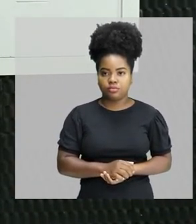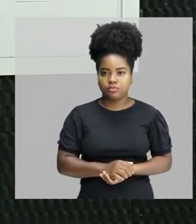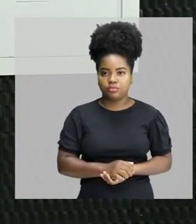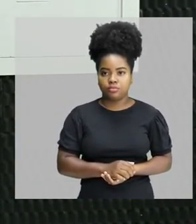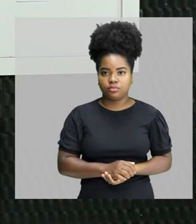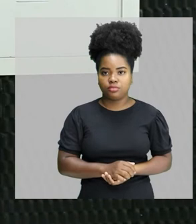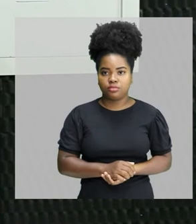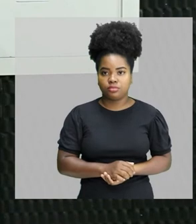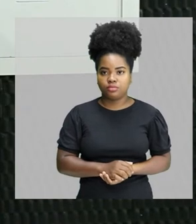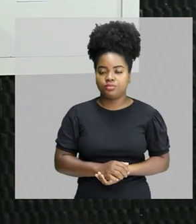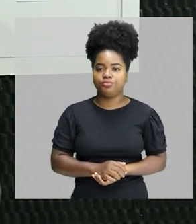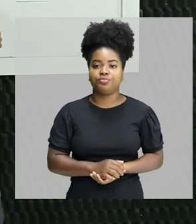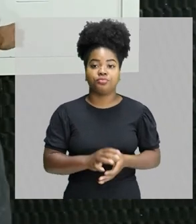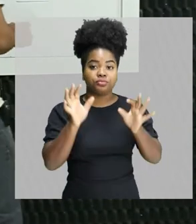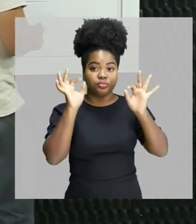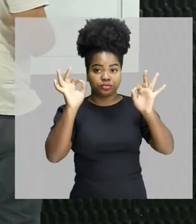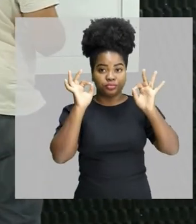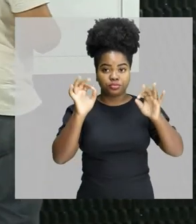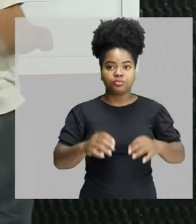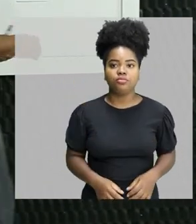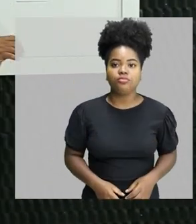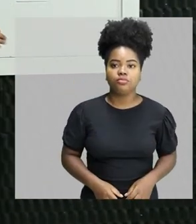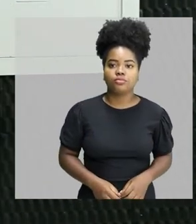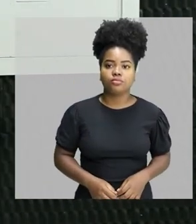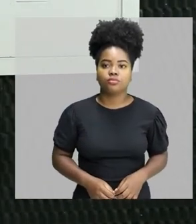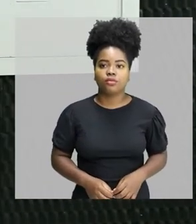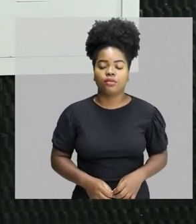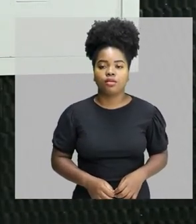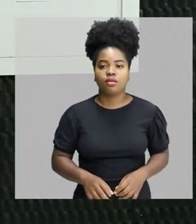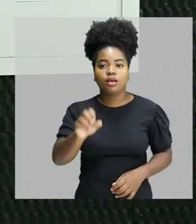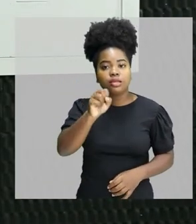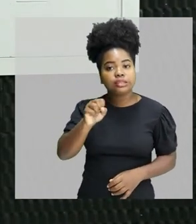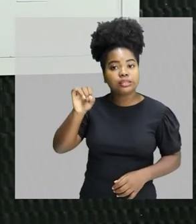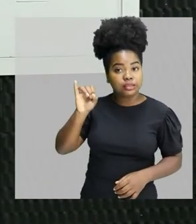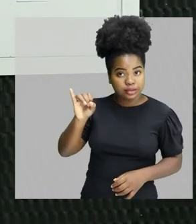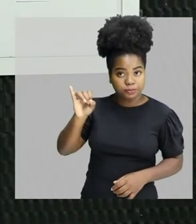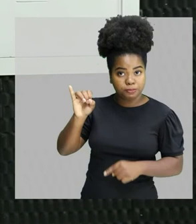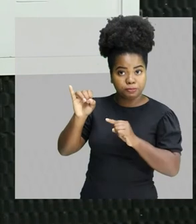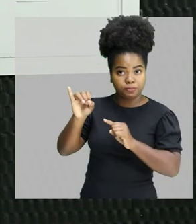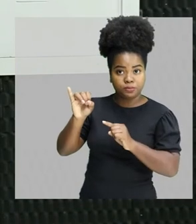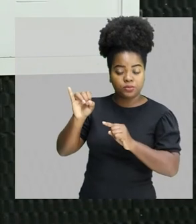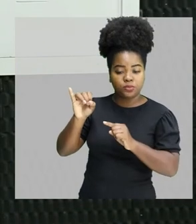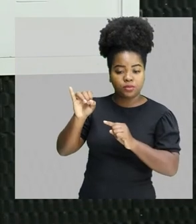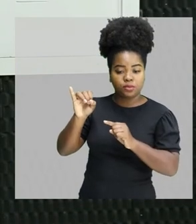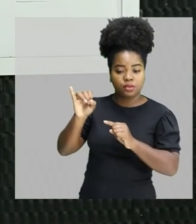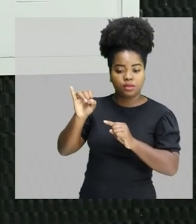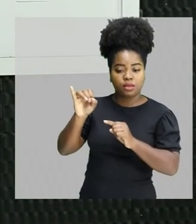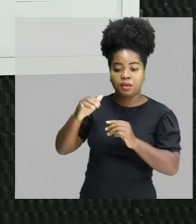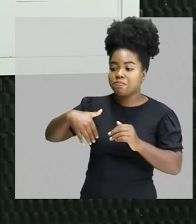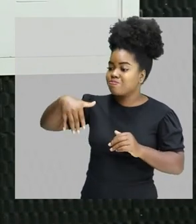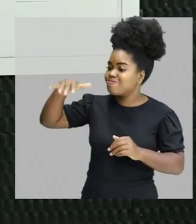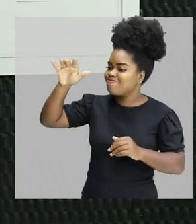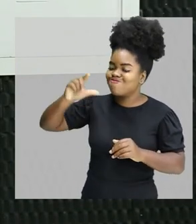frequência. Prestem bem atenção, tá ok? A nota si é a mais alta.